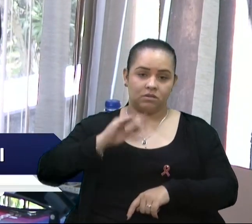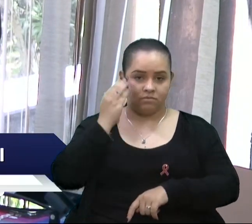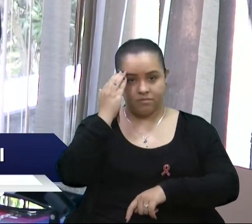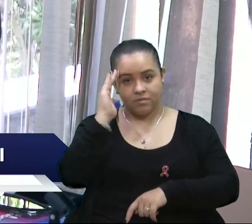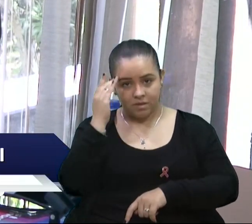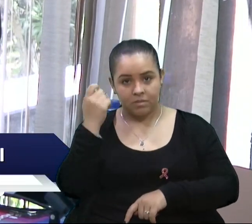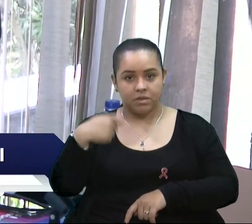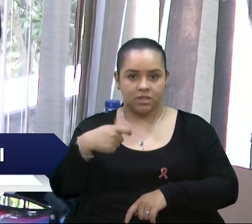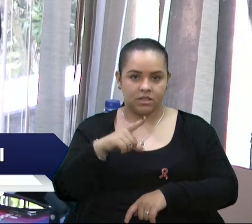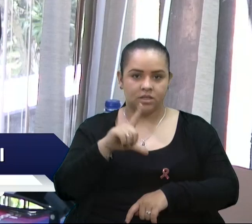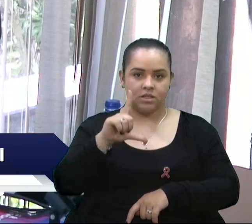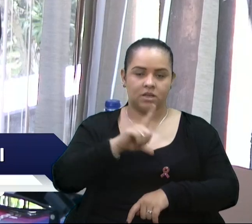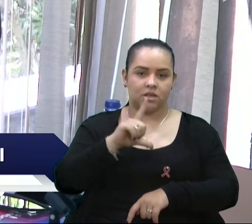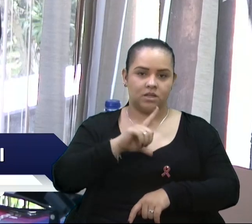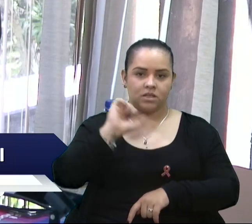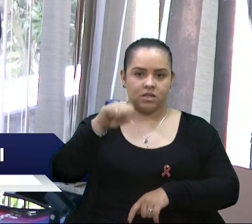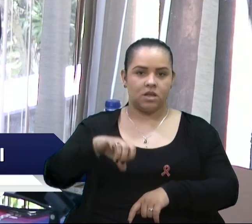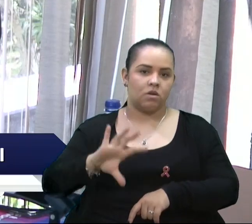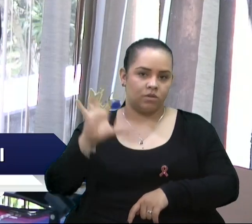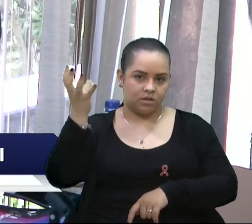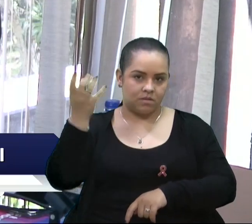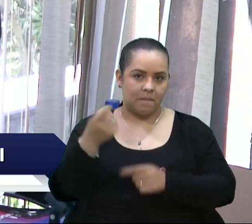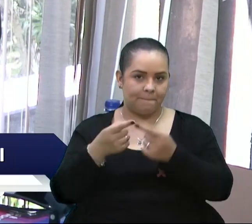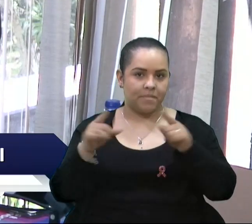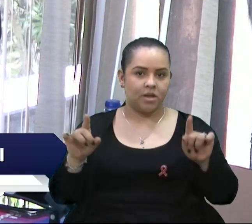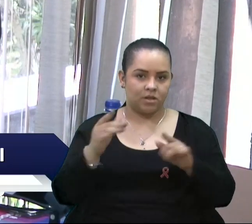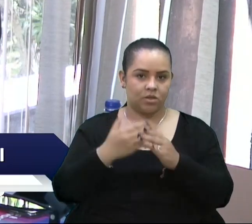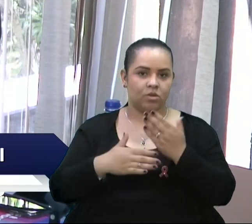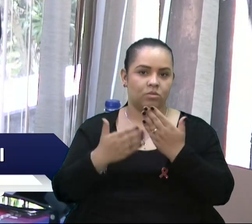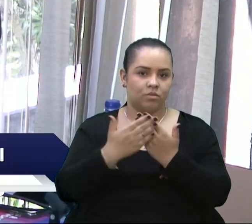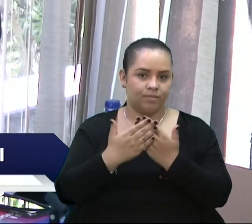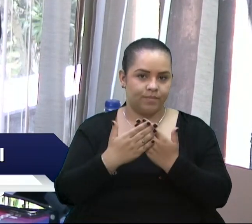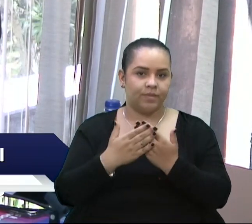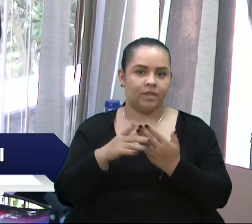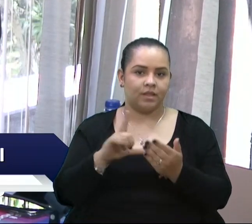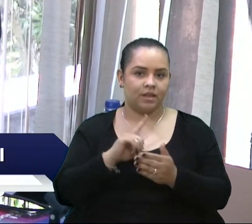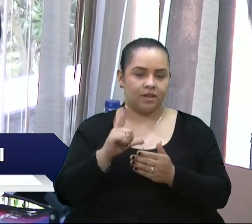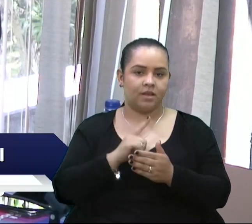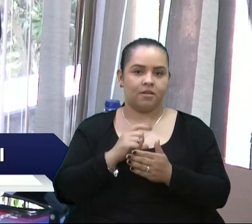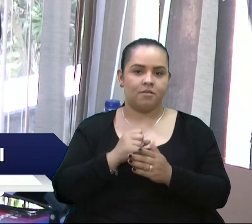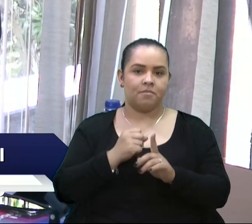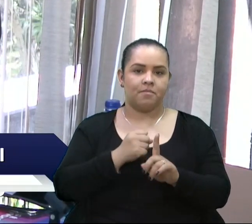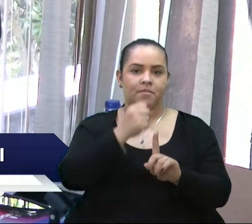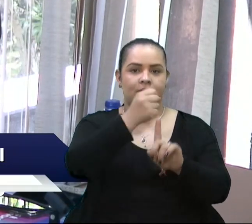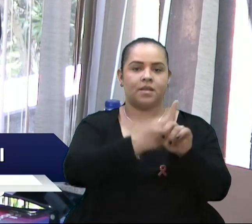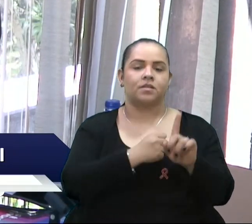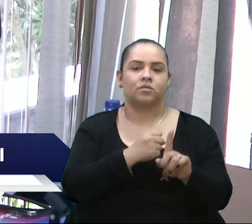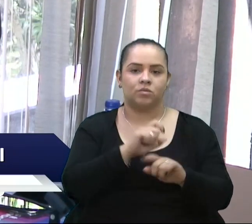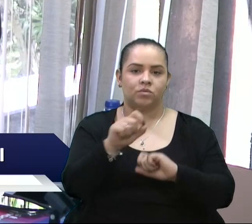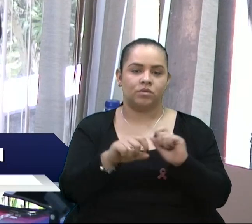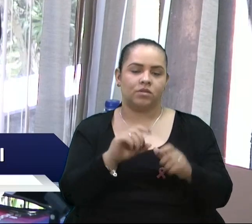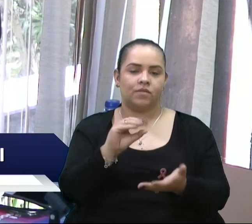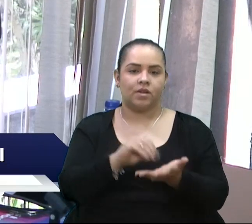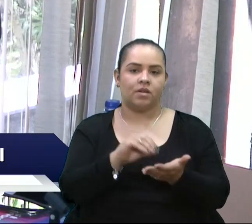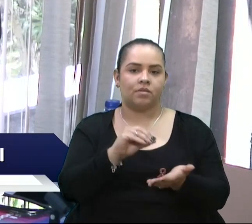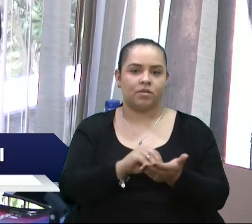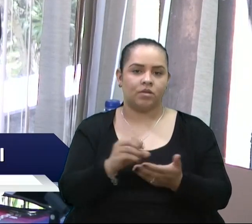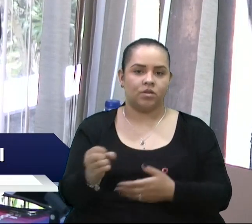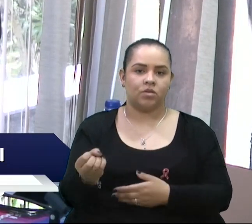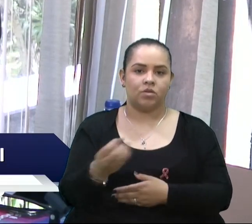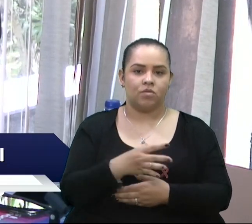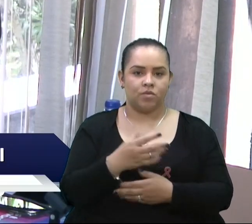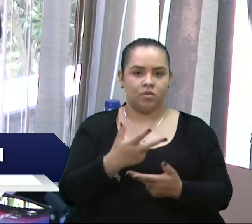precisavam sim acontecer, mas isso tudo traz um impacto de demanda reprimida e de novas